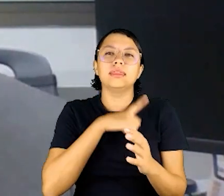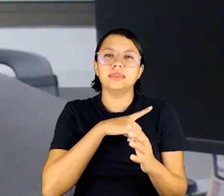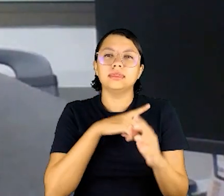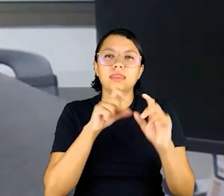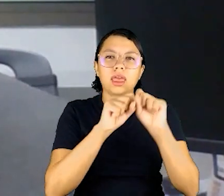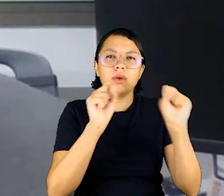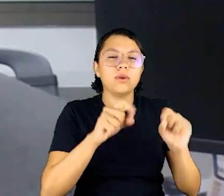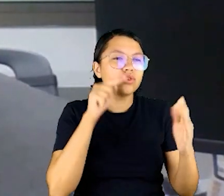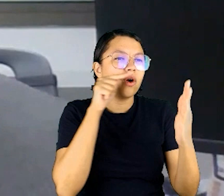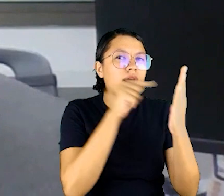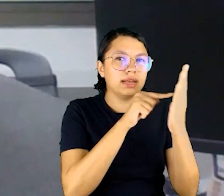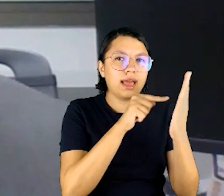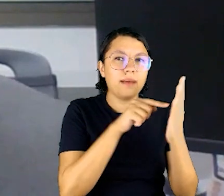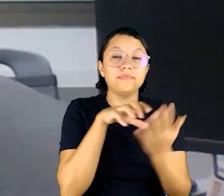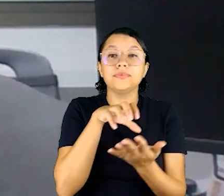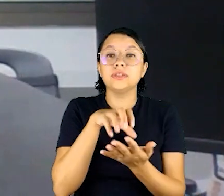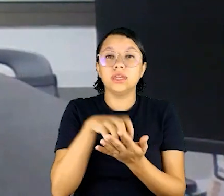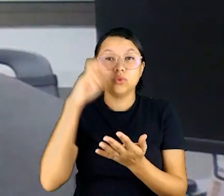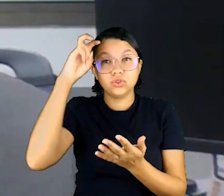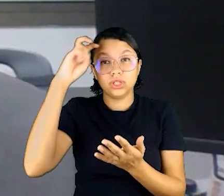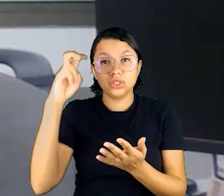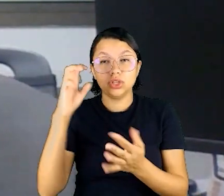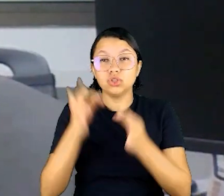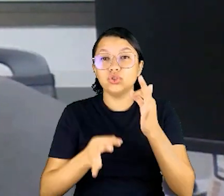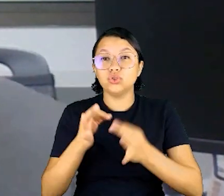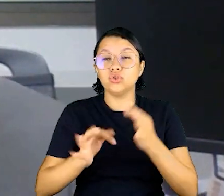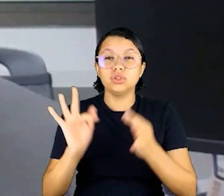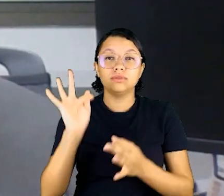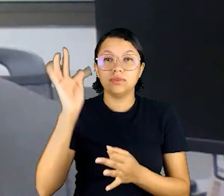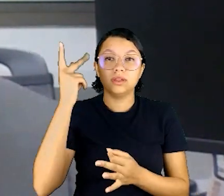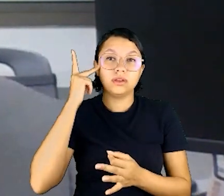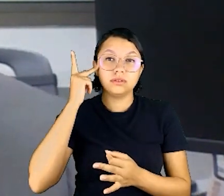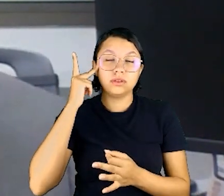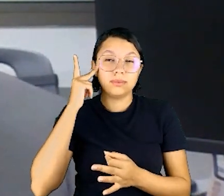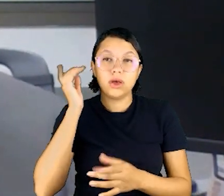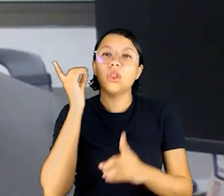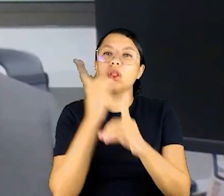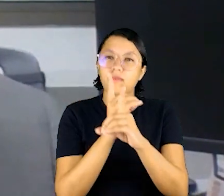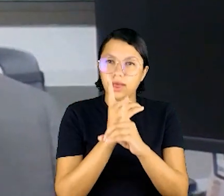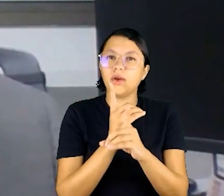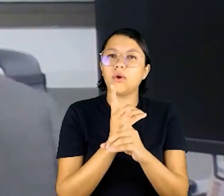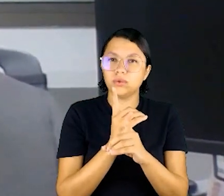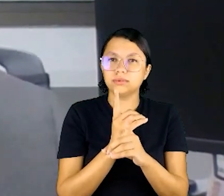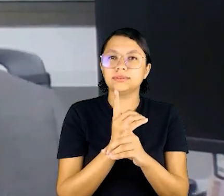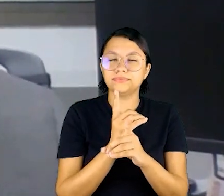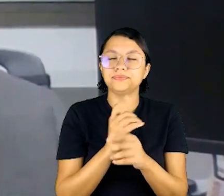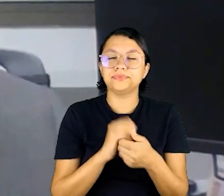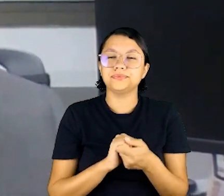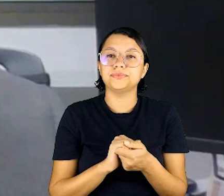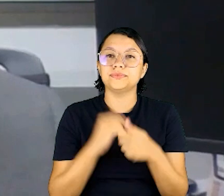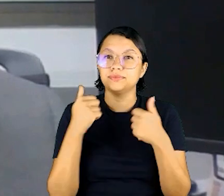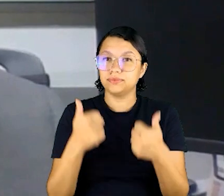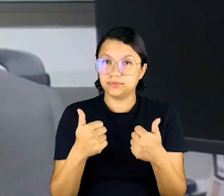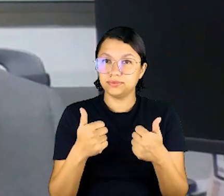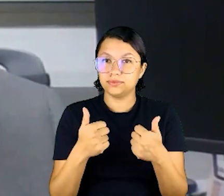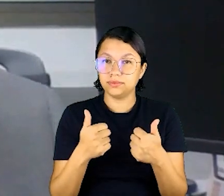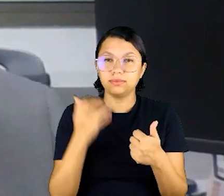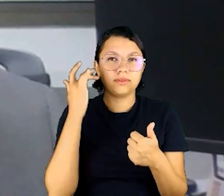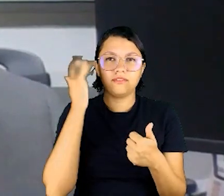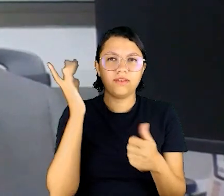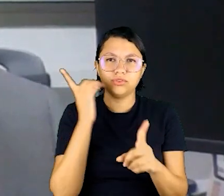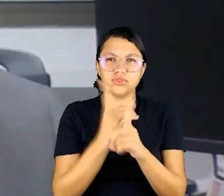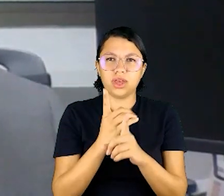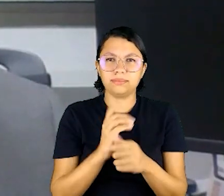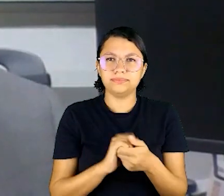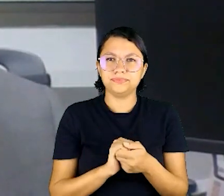a cartilha, então, só procurar Centro de Inteligência da Artista Federal de São Paulo, e lá vocês vão achar o link para essa cartilha, tá